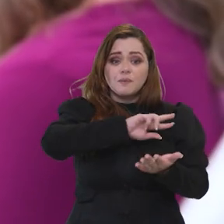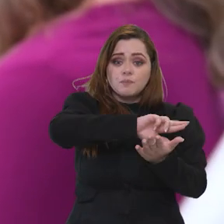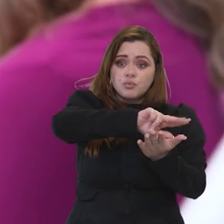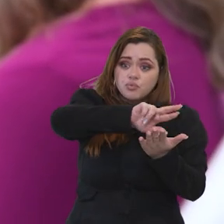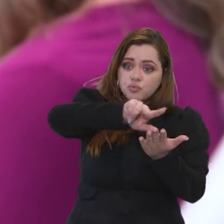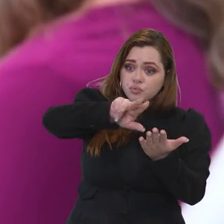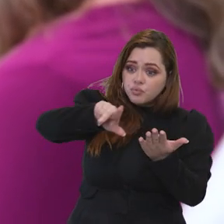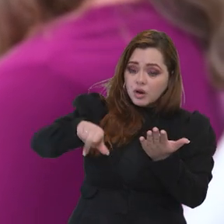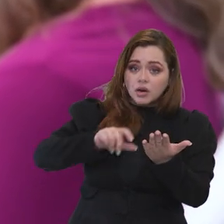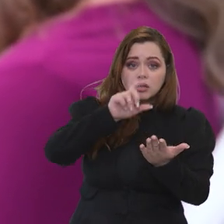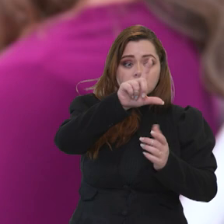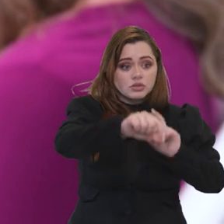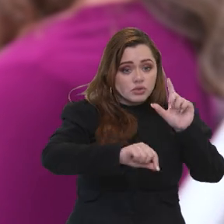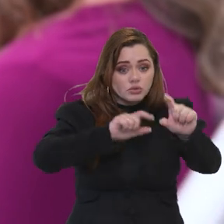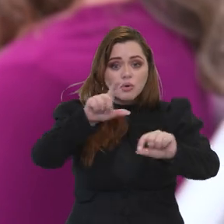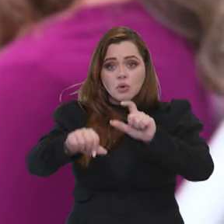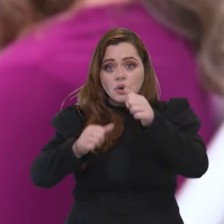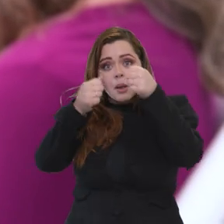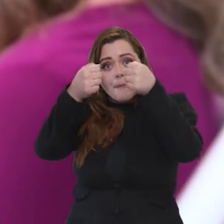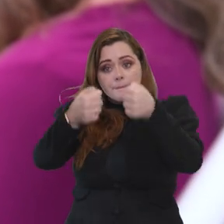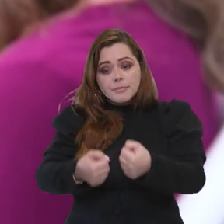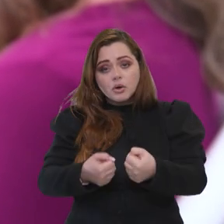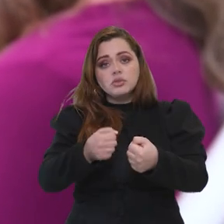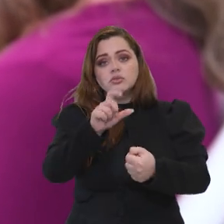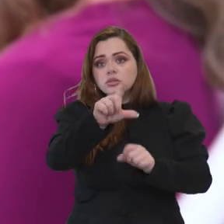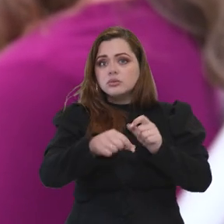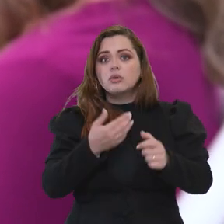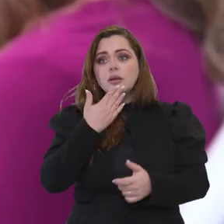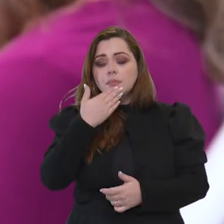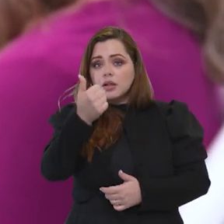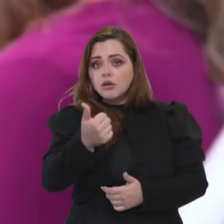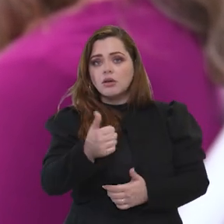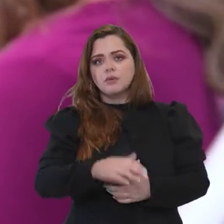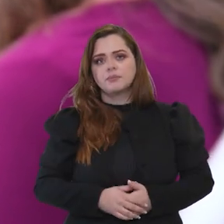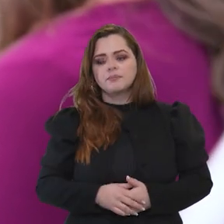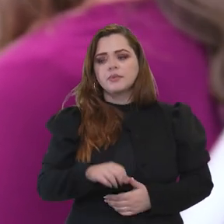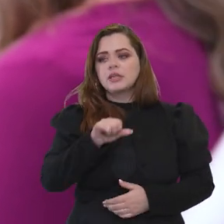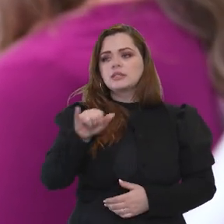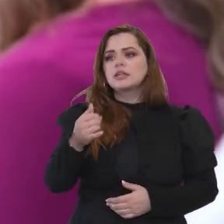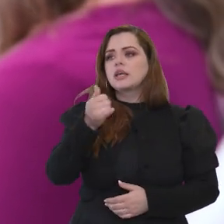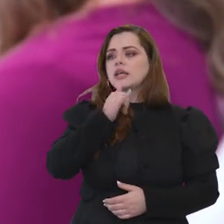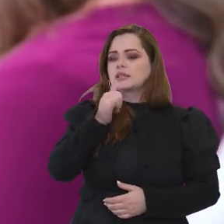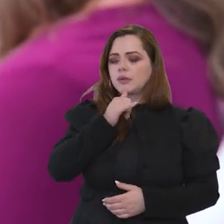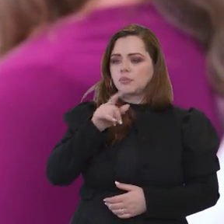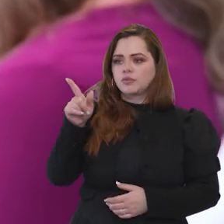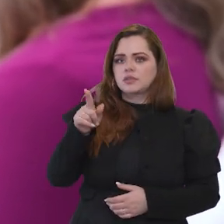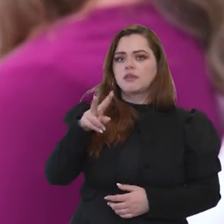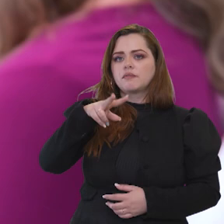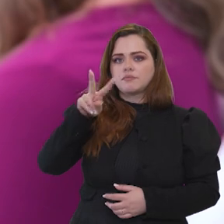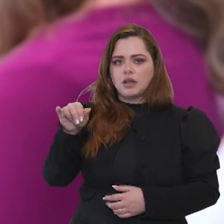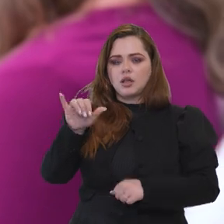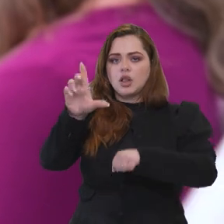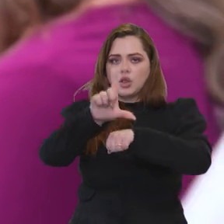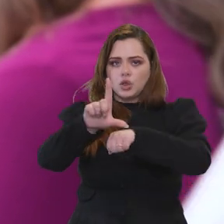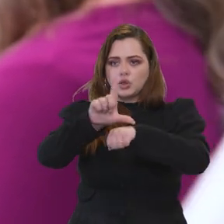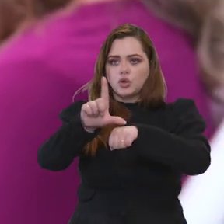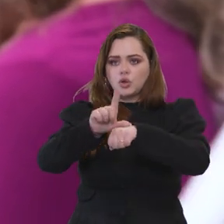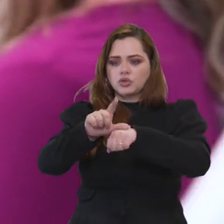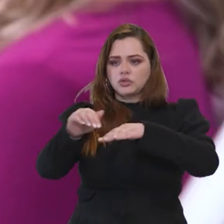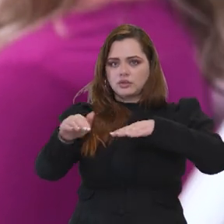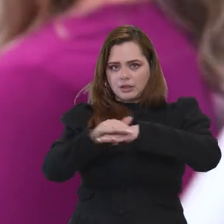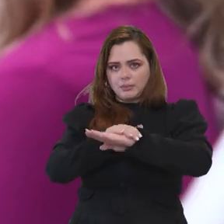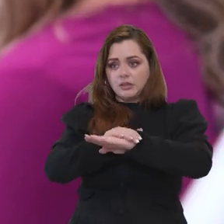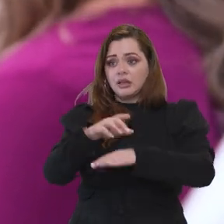opções, um leque de opções, para que cada uma dessas opções possa se enquadrar. como se você tivesse, por exemplo, numa loja de sapatos.